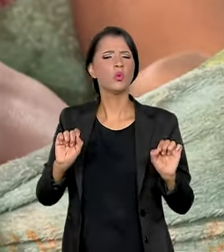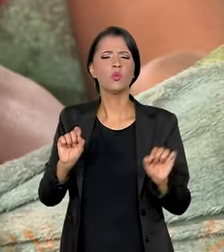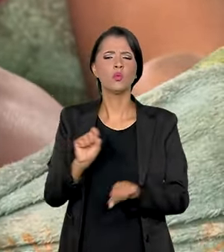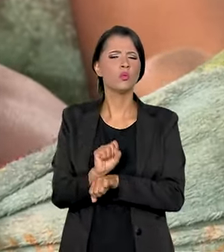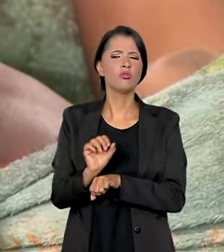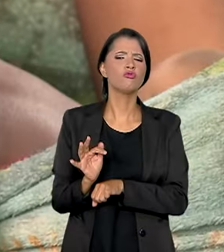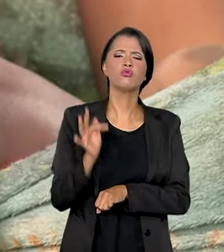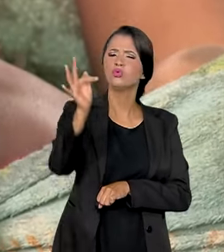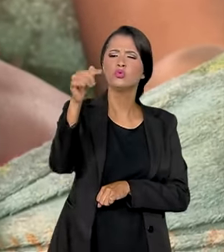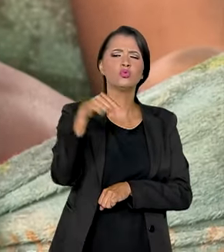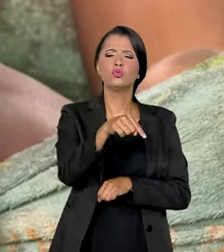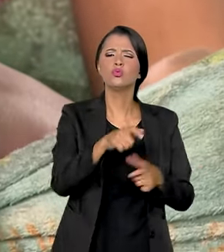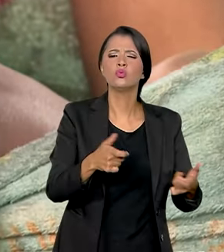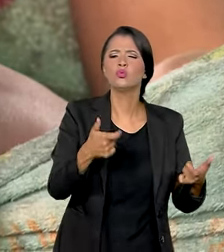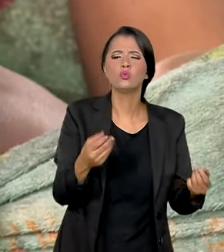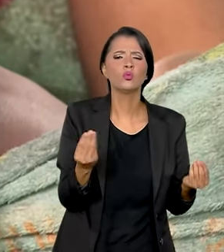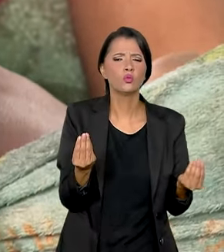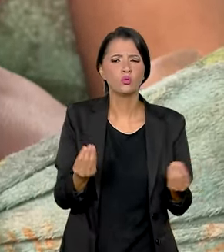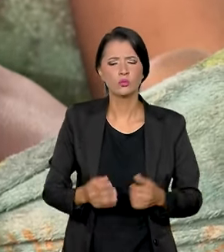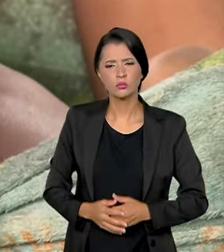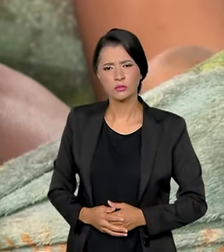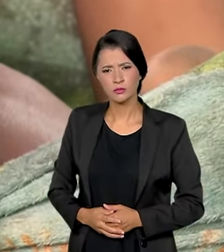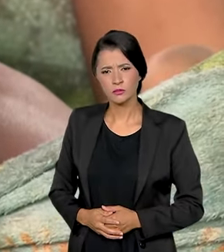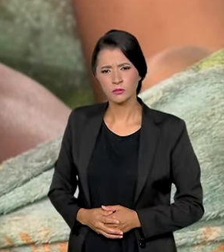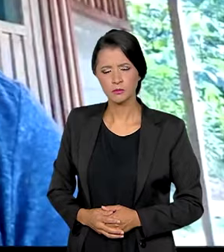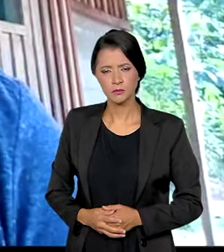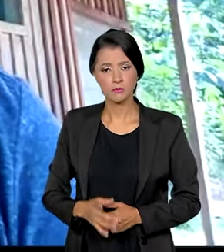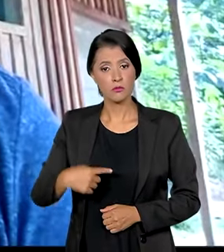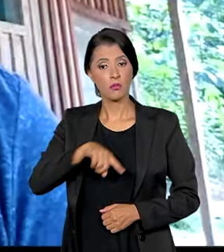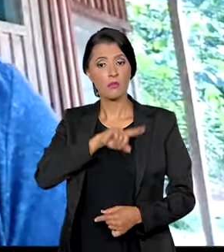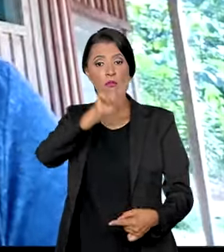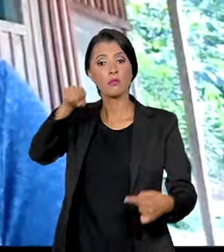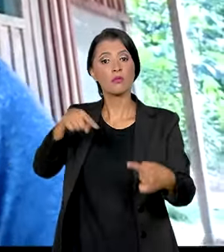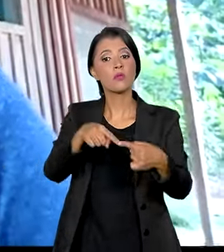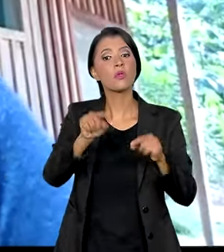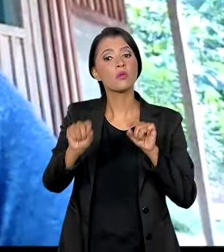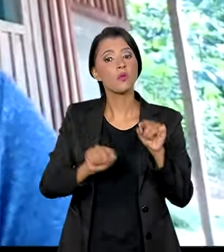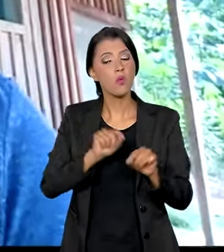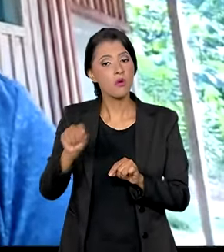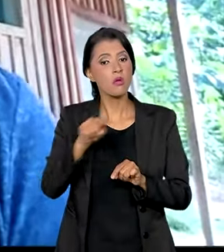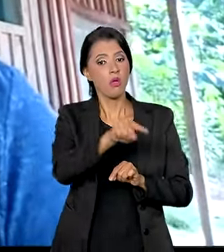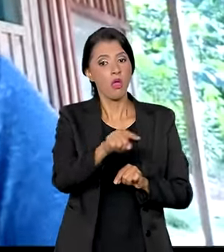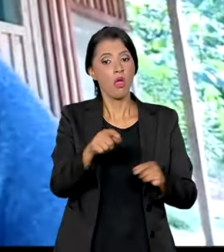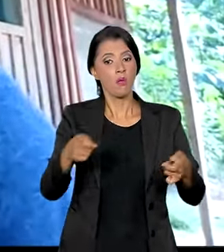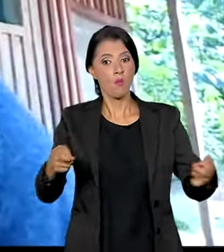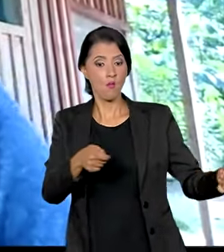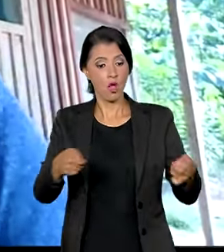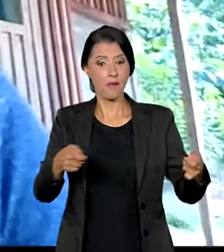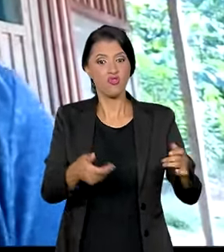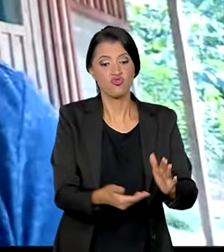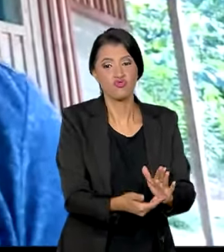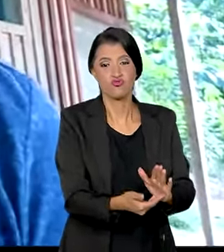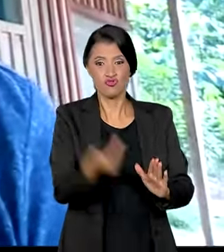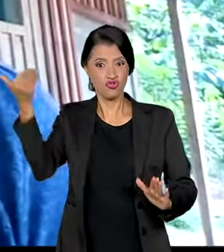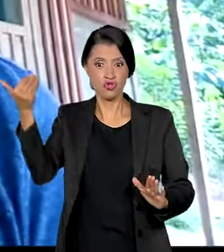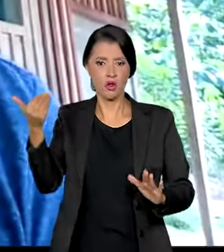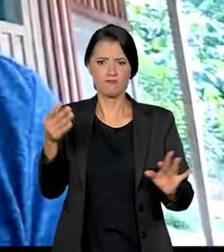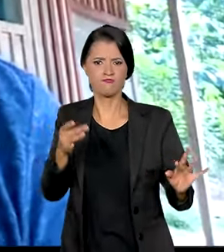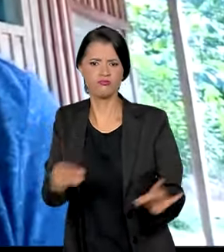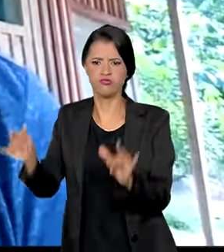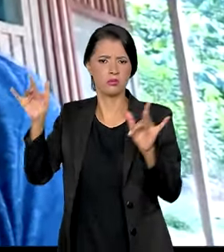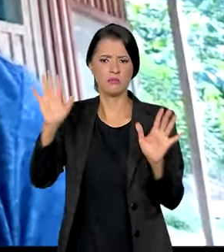e o que esperar do futuro nesta terra? Nosso objetivo é desintrusar um garimpo ilegal para